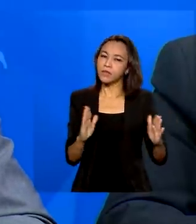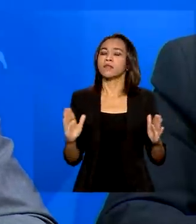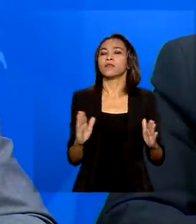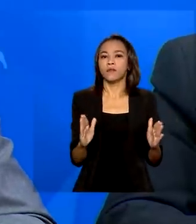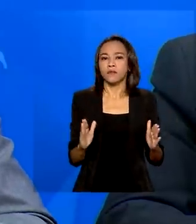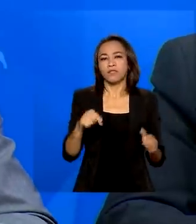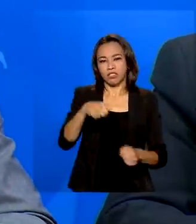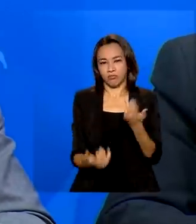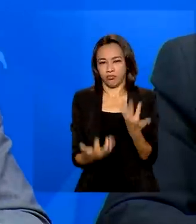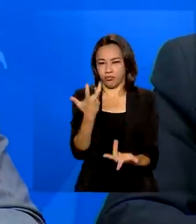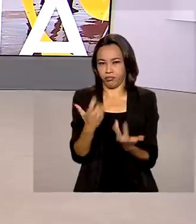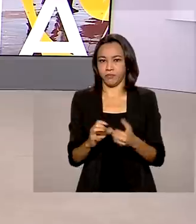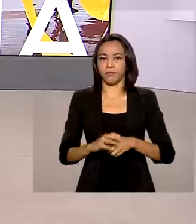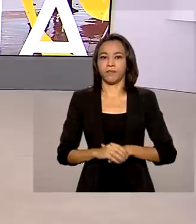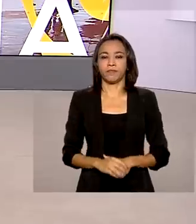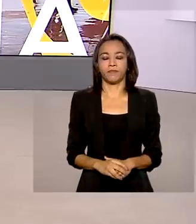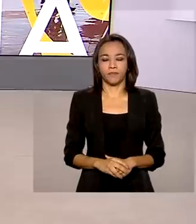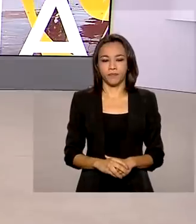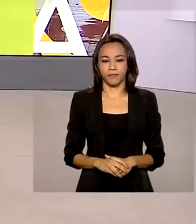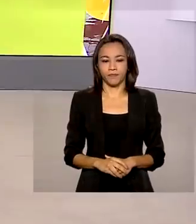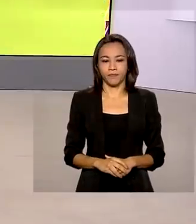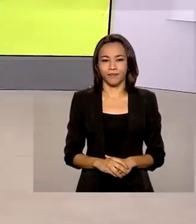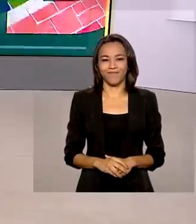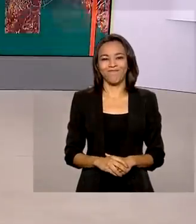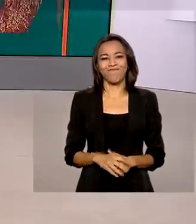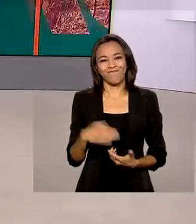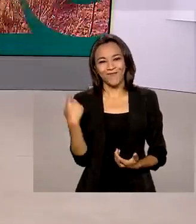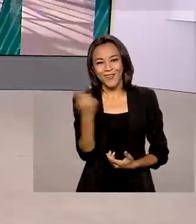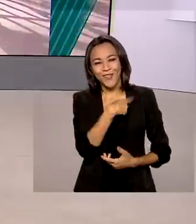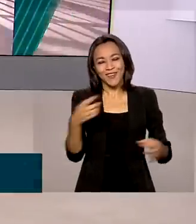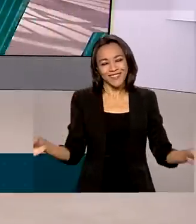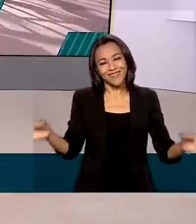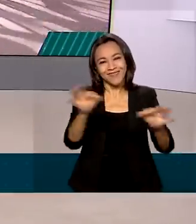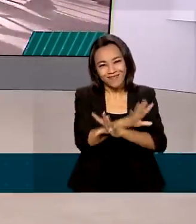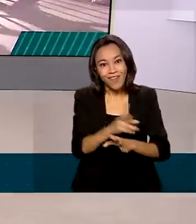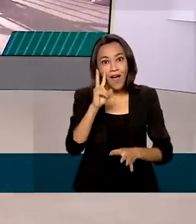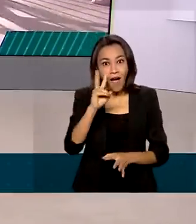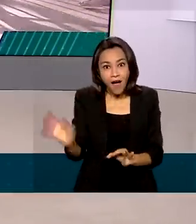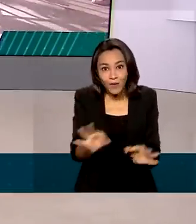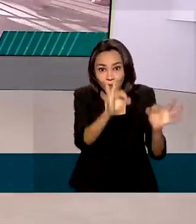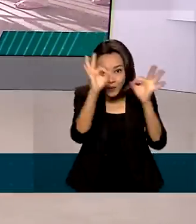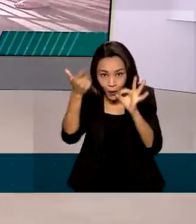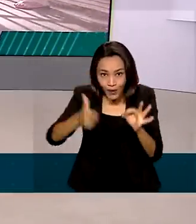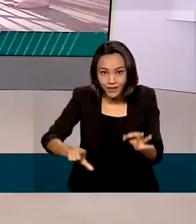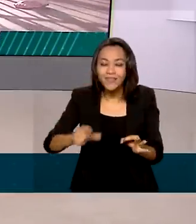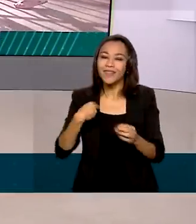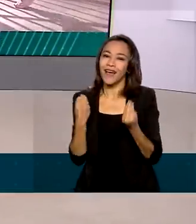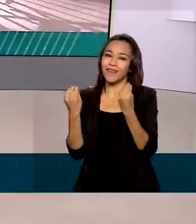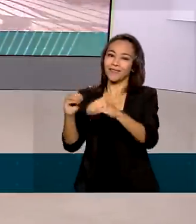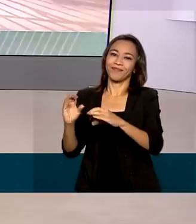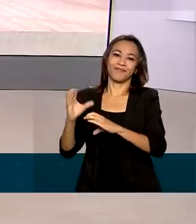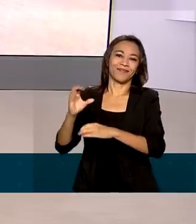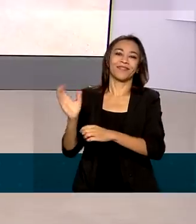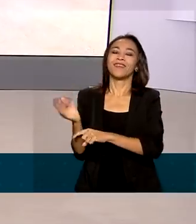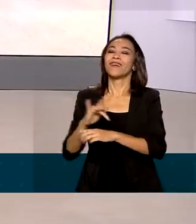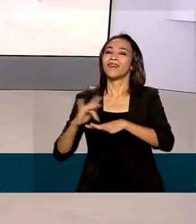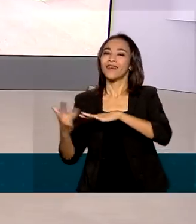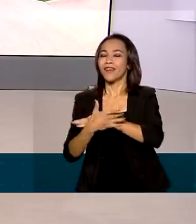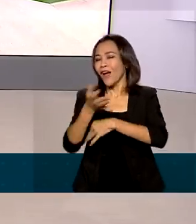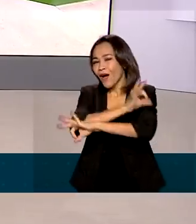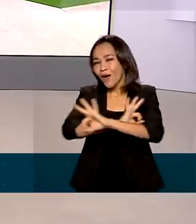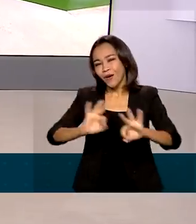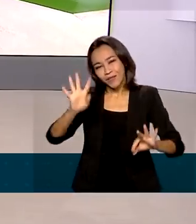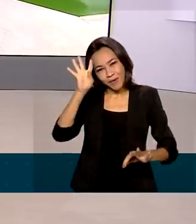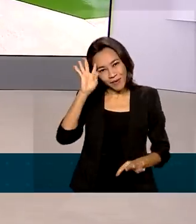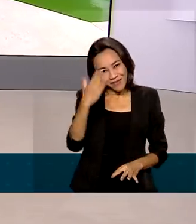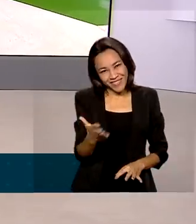de queimadas. A gente fica por aqui. As reportagens de hoje estão nas nossas redes sociais. Uma ótima quarta